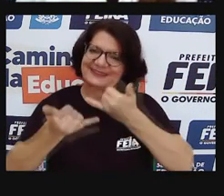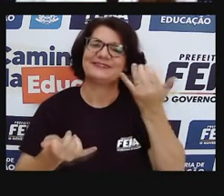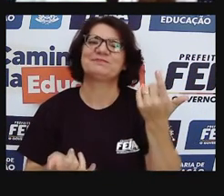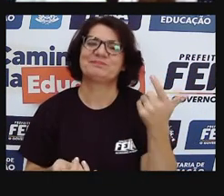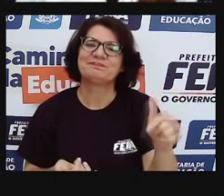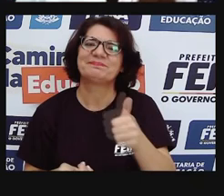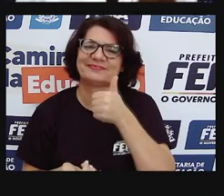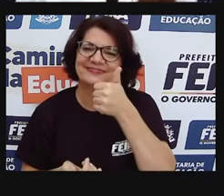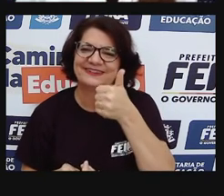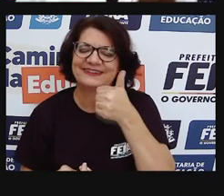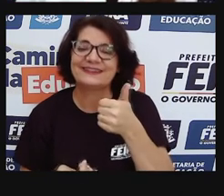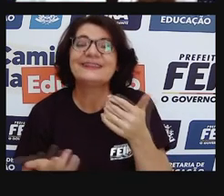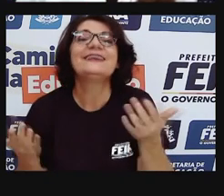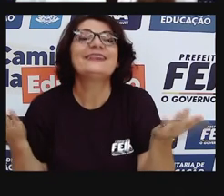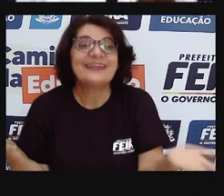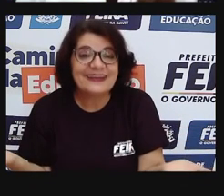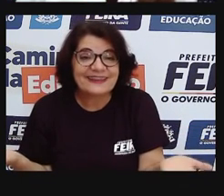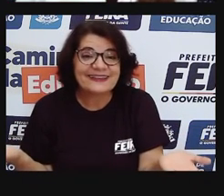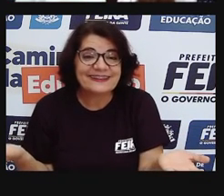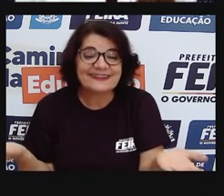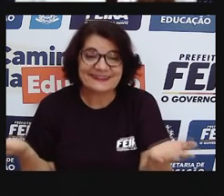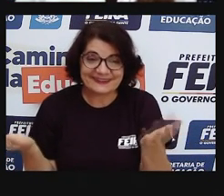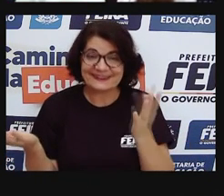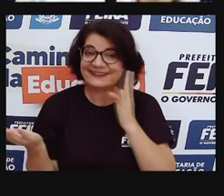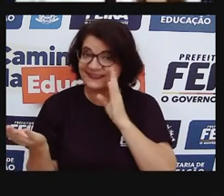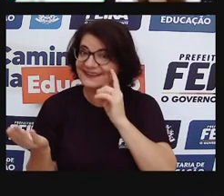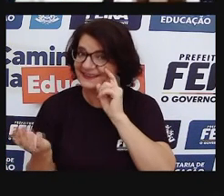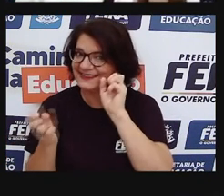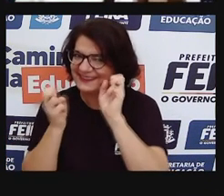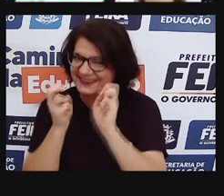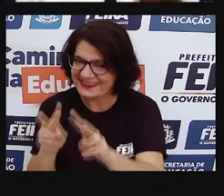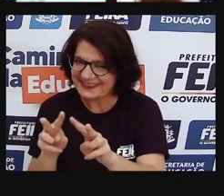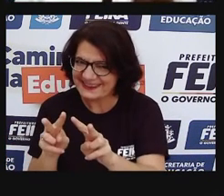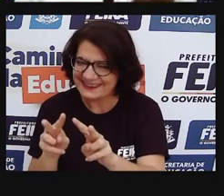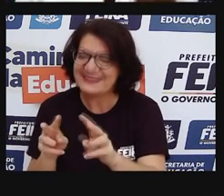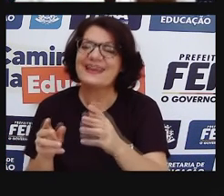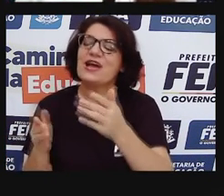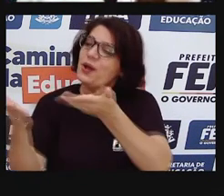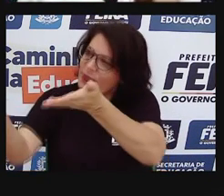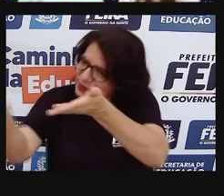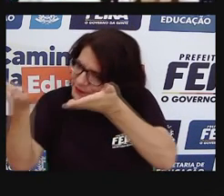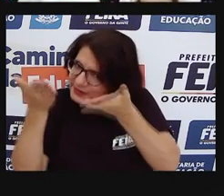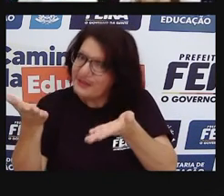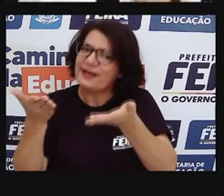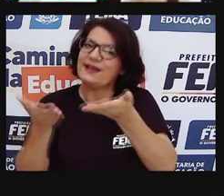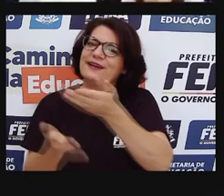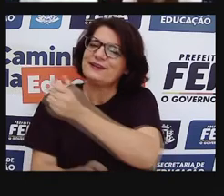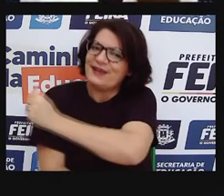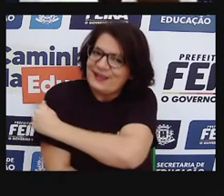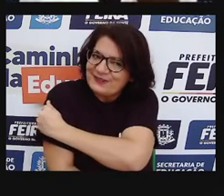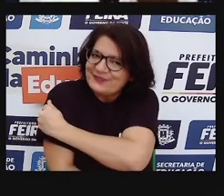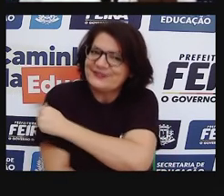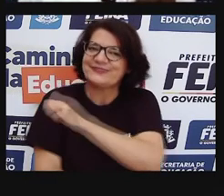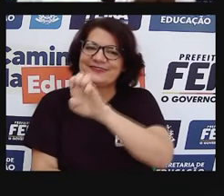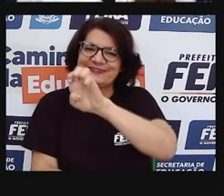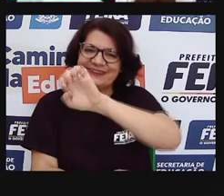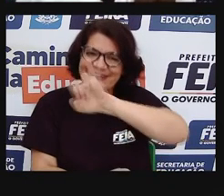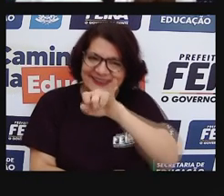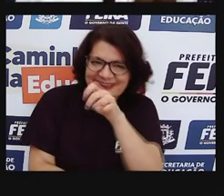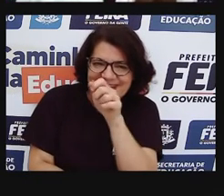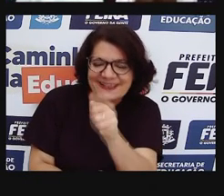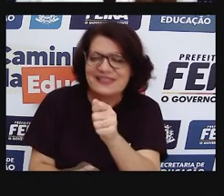e aí eu quero convidar você aí de casa, você que tá me ouvindo,